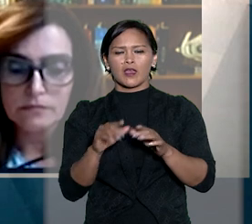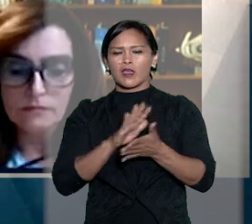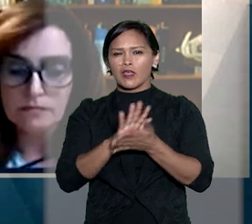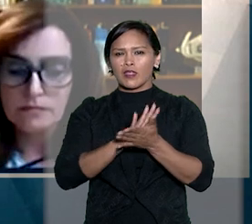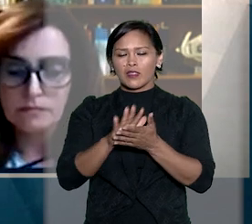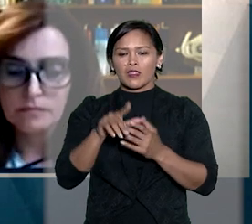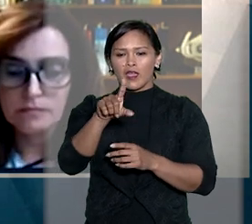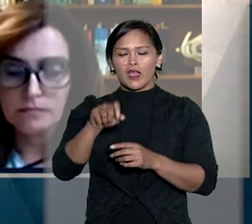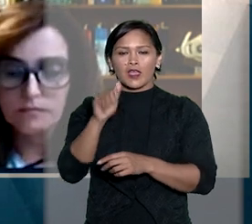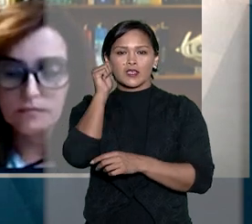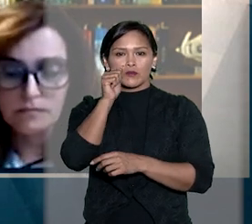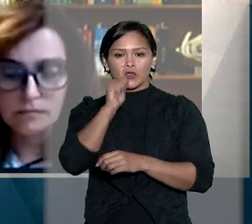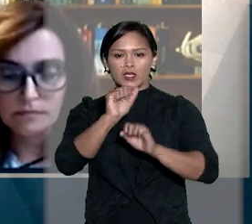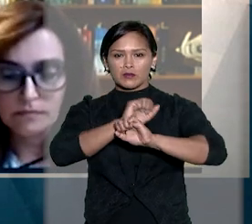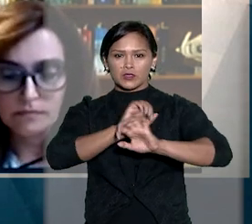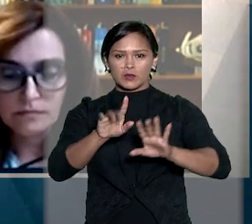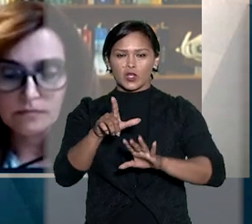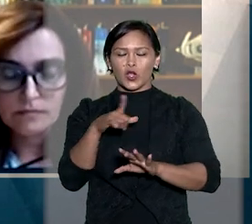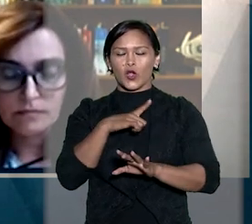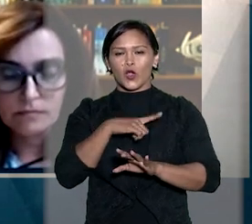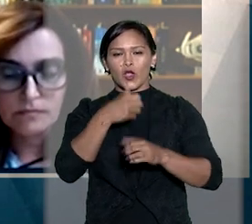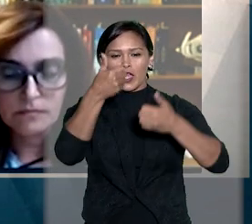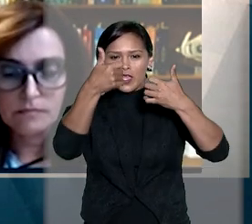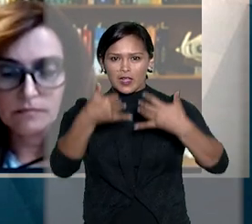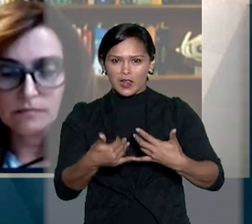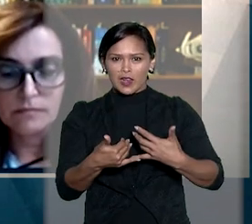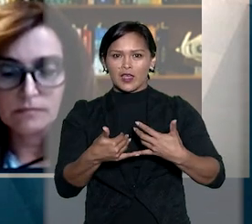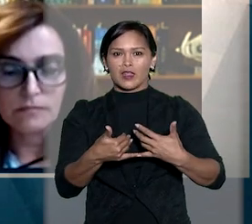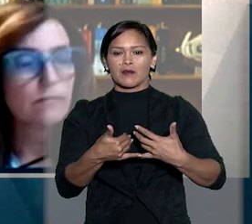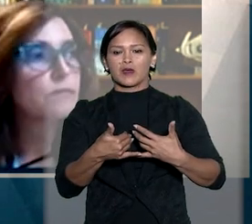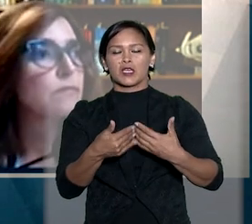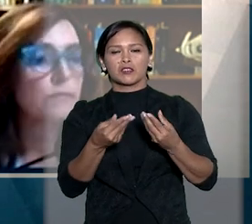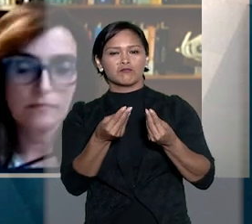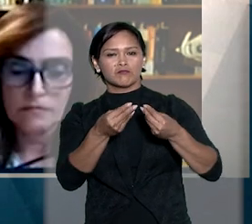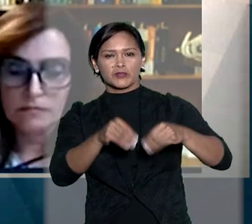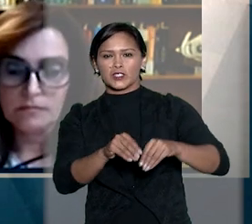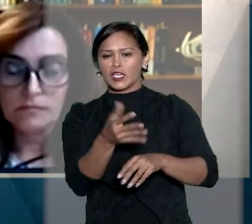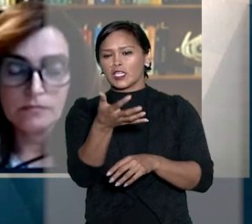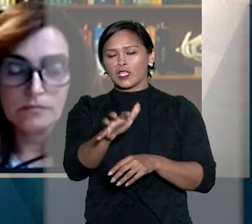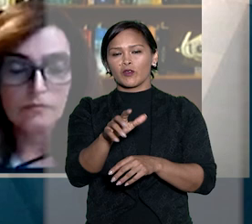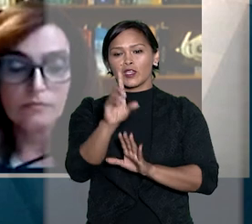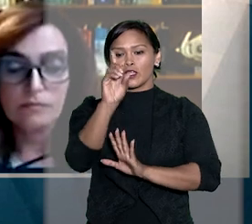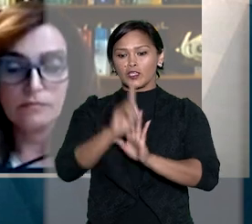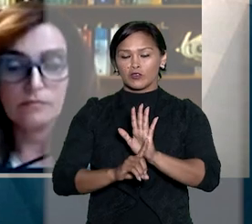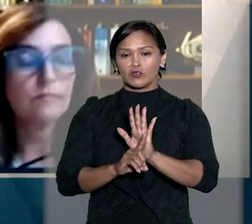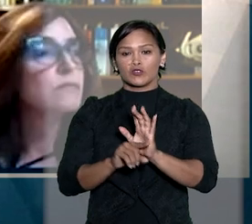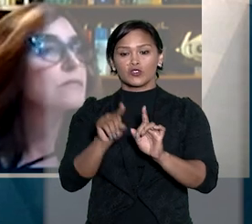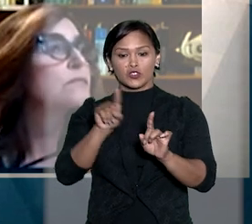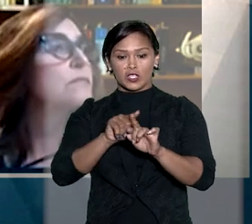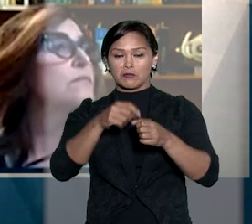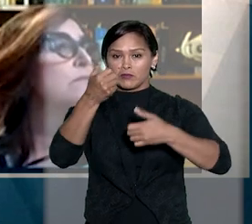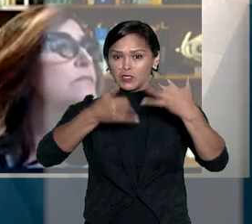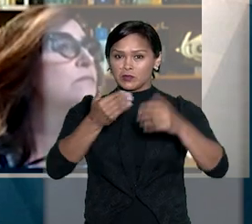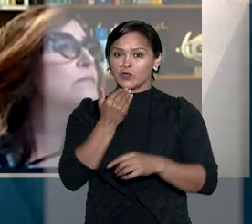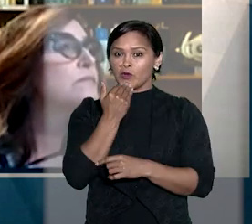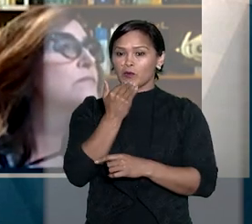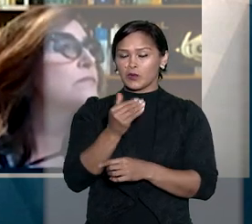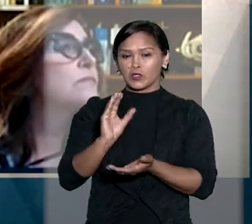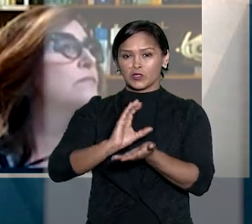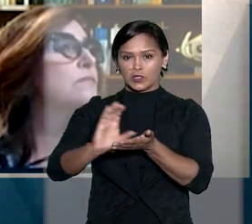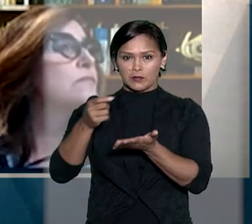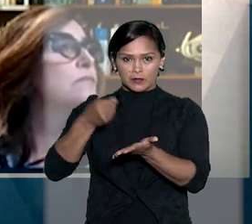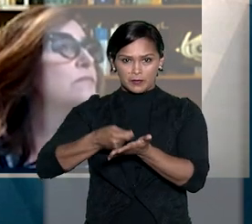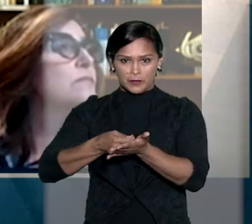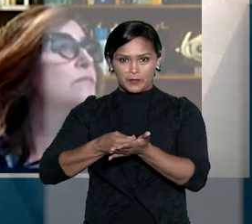em nenhum momento a ex-esposa declarou expressamente desistência ou renúncia ao direito no qual fundamentou o